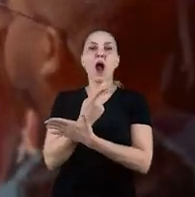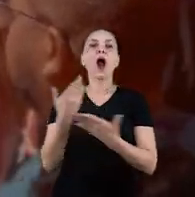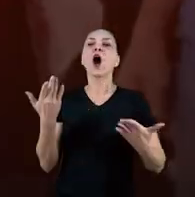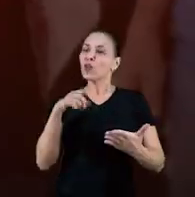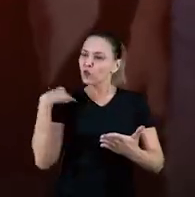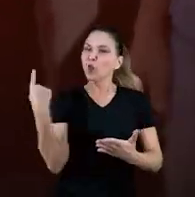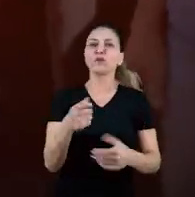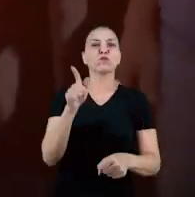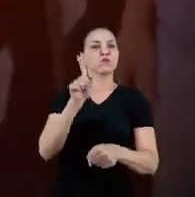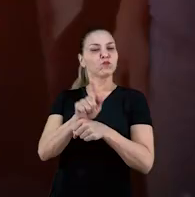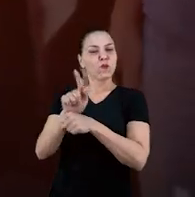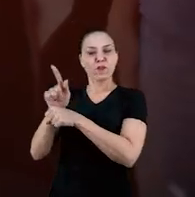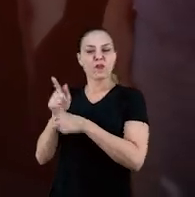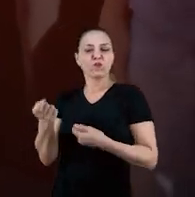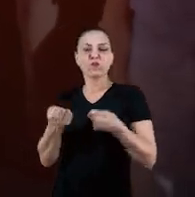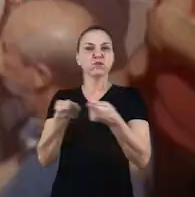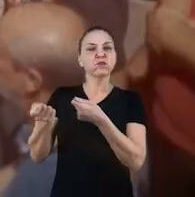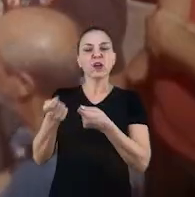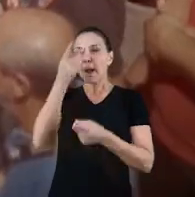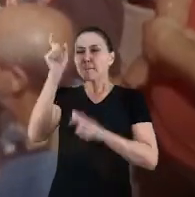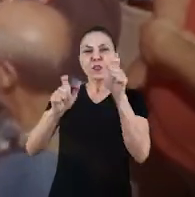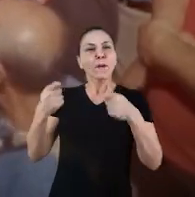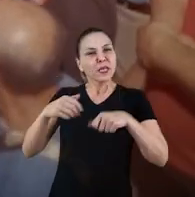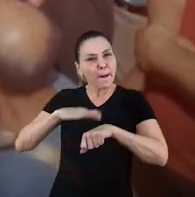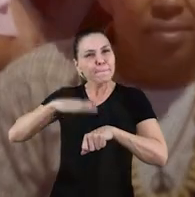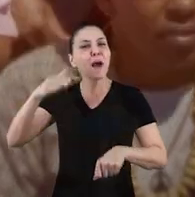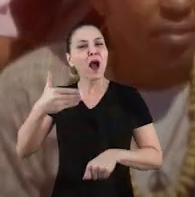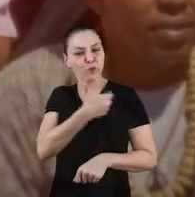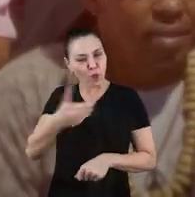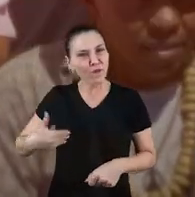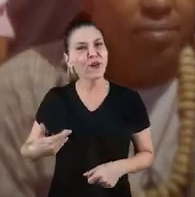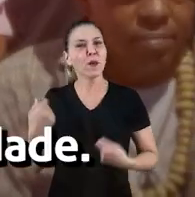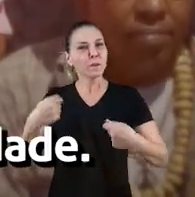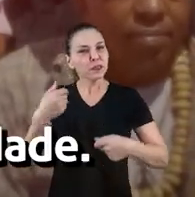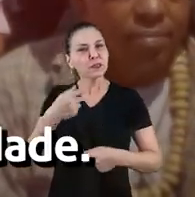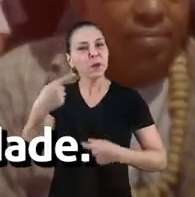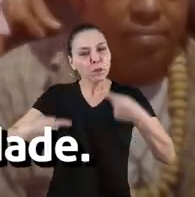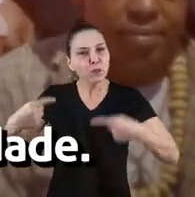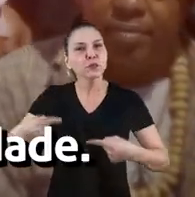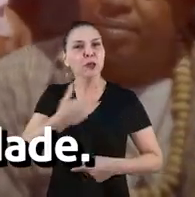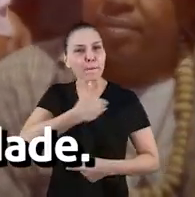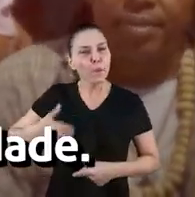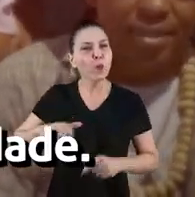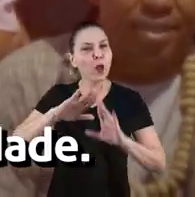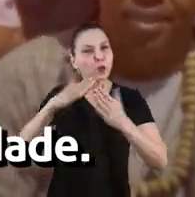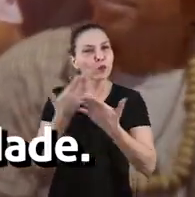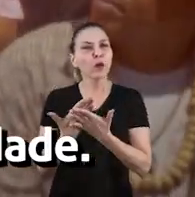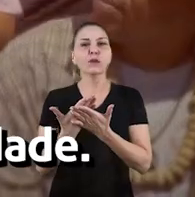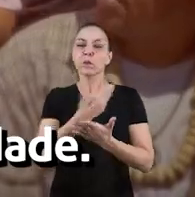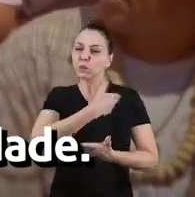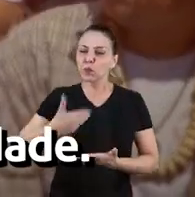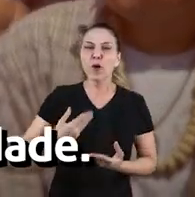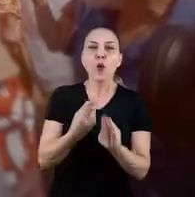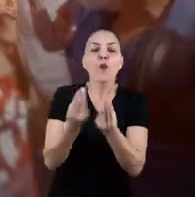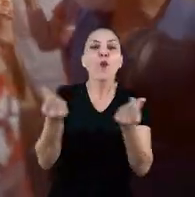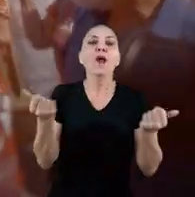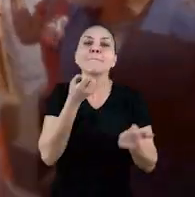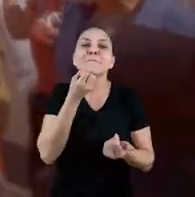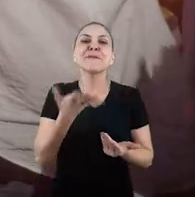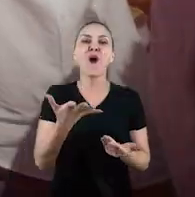governar para quem precisa de governo, para quem precisa de política pública, para quem precisa de educação pública de qualidade.